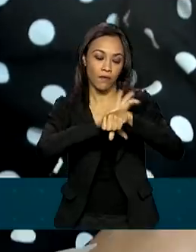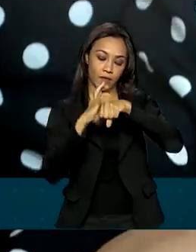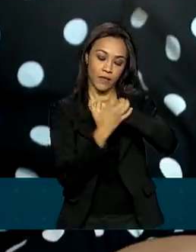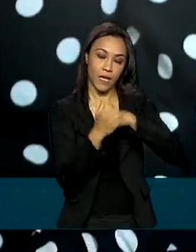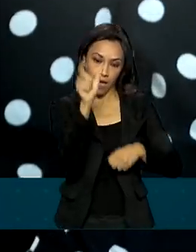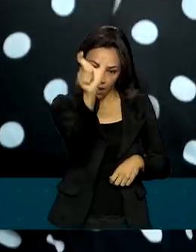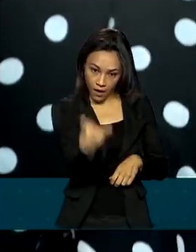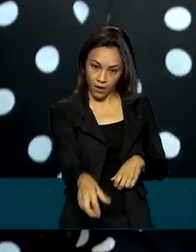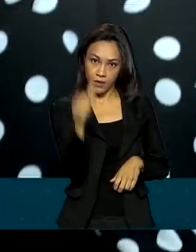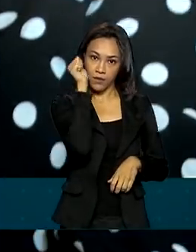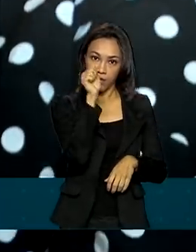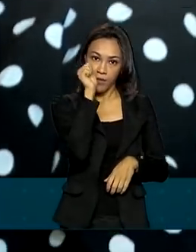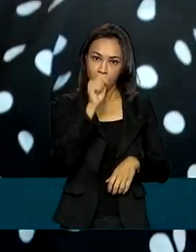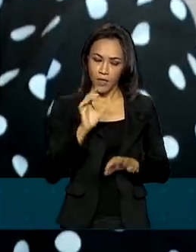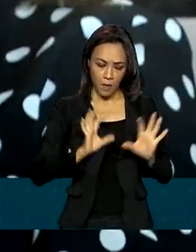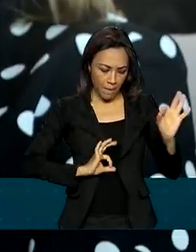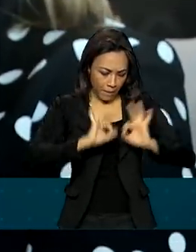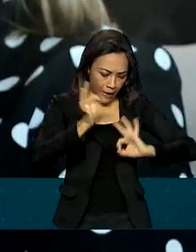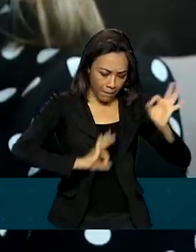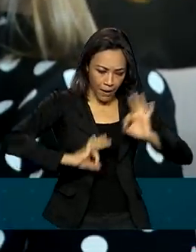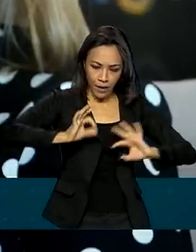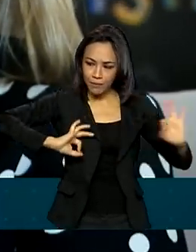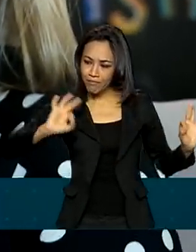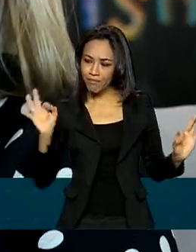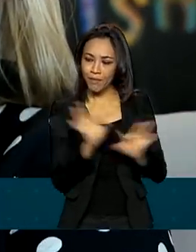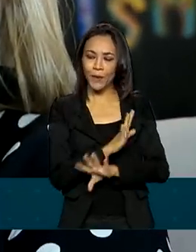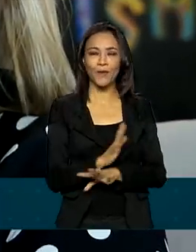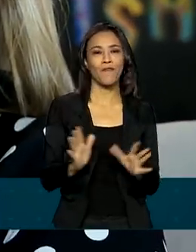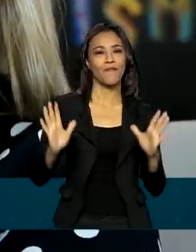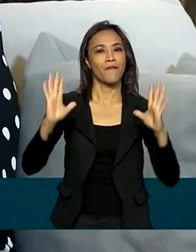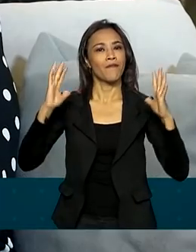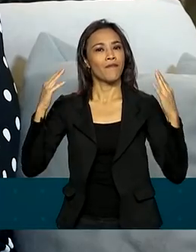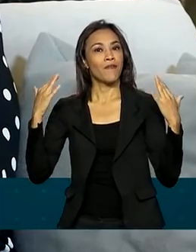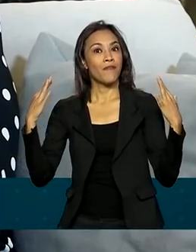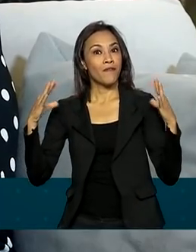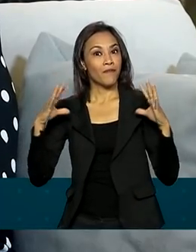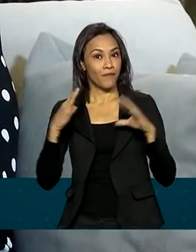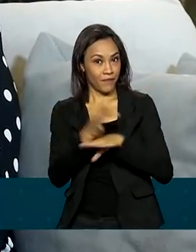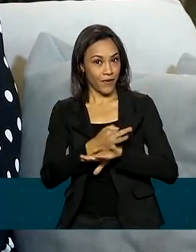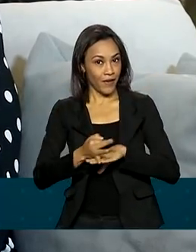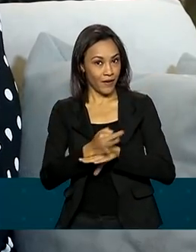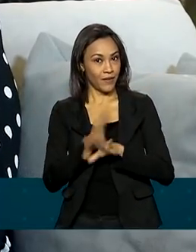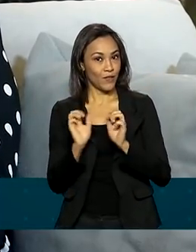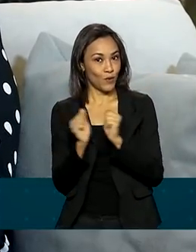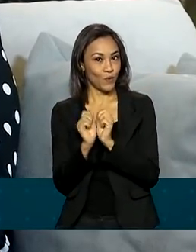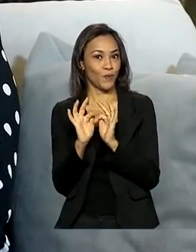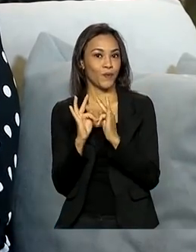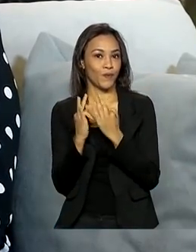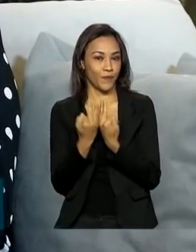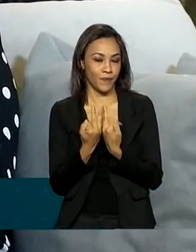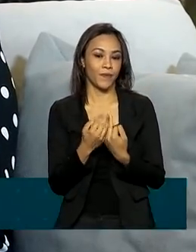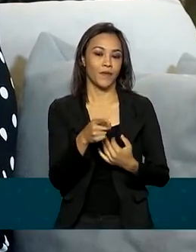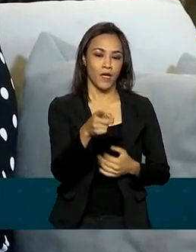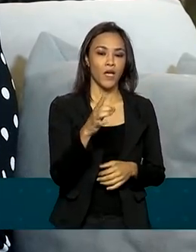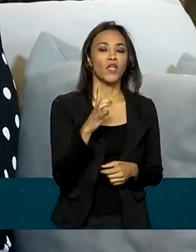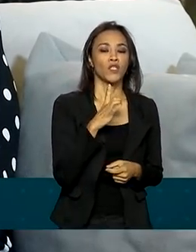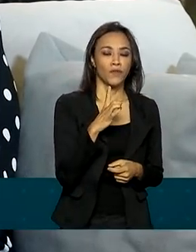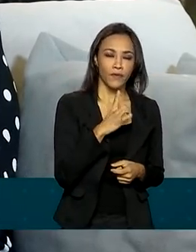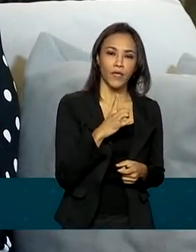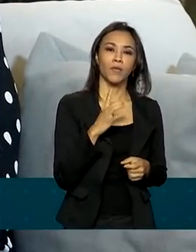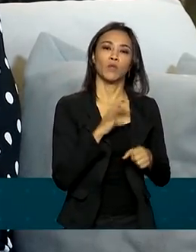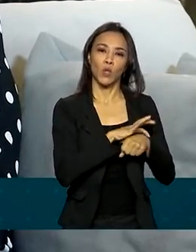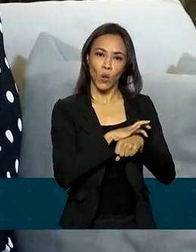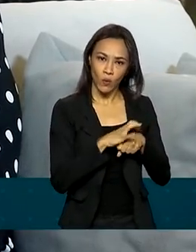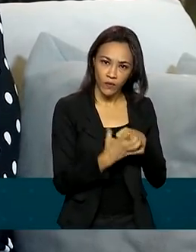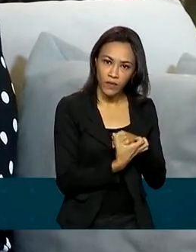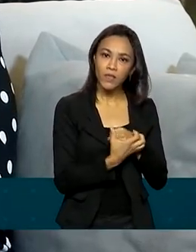a Michele já está com tudo pronto para as próximas férias em família. Nós tivemos Covid, tivemos internados, então